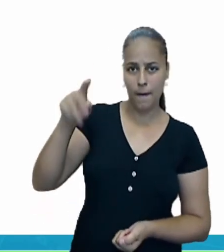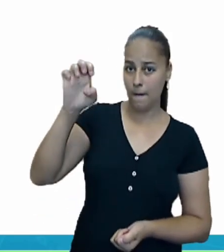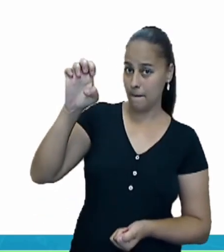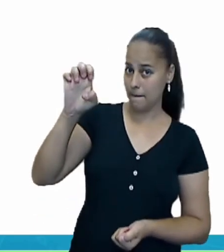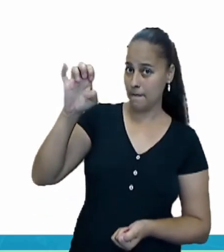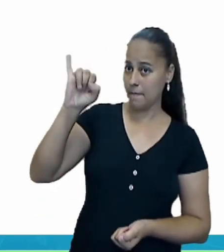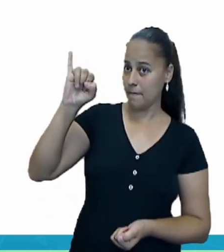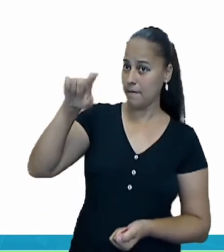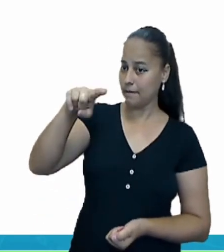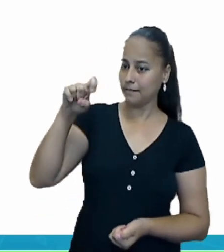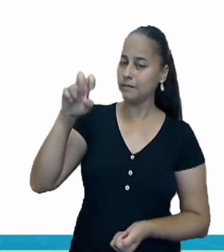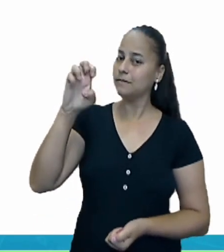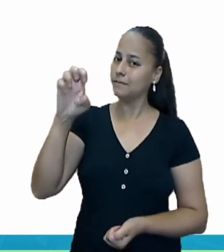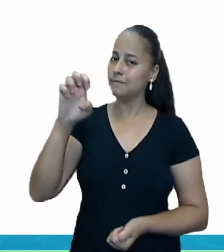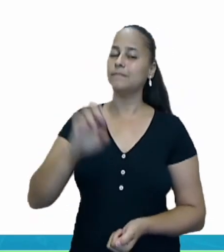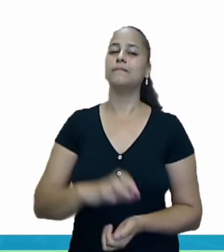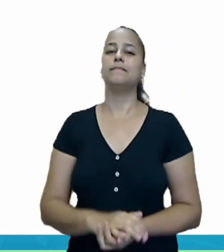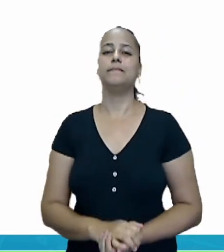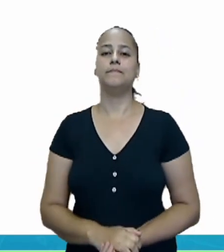Peixe.